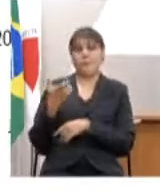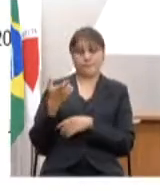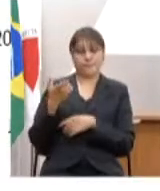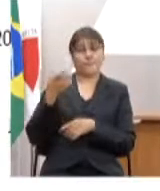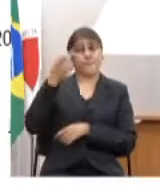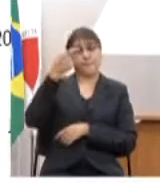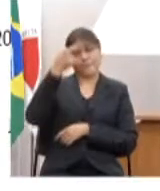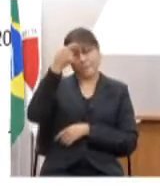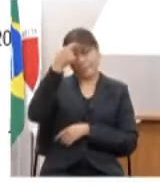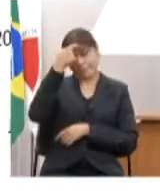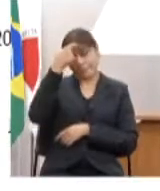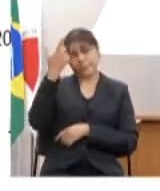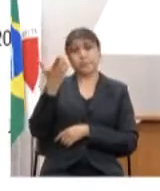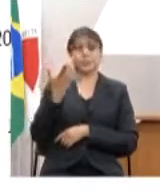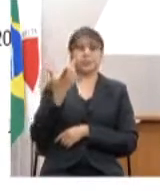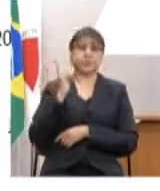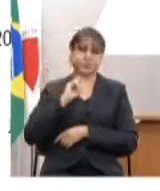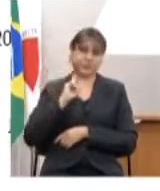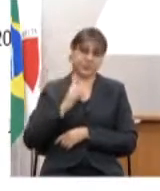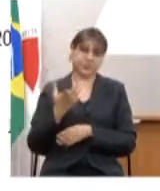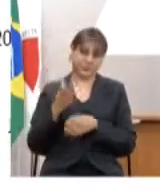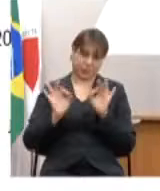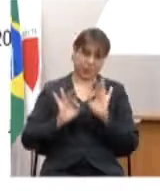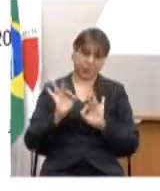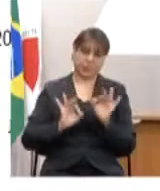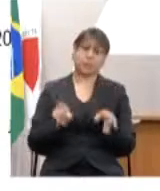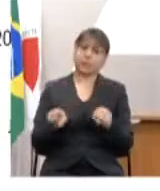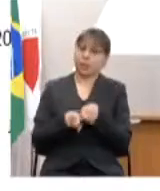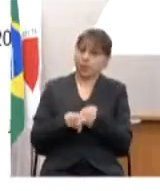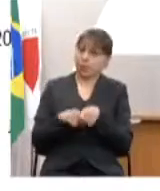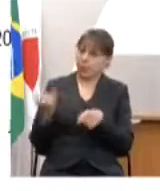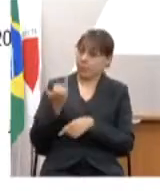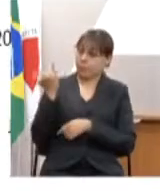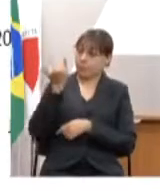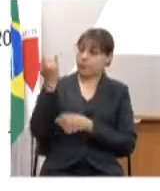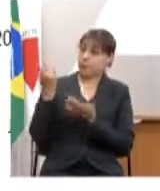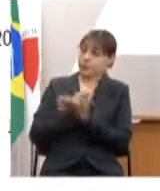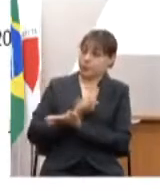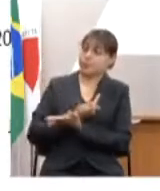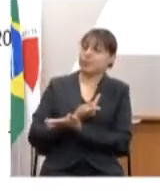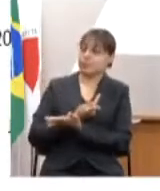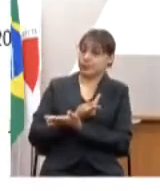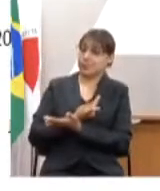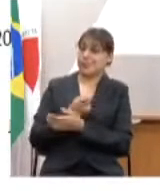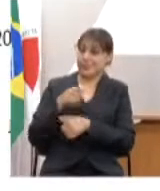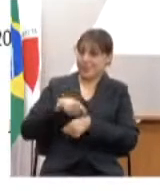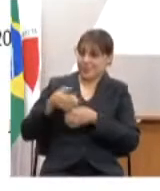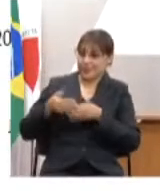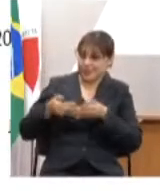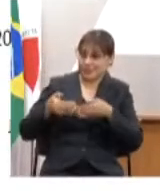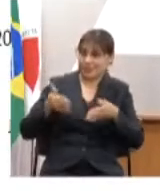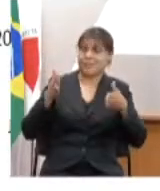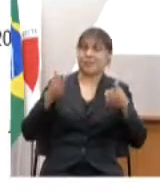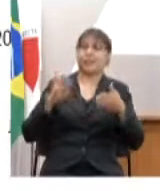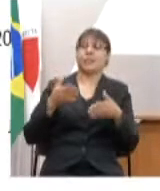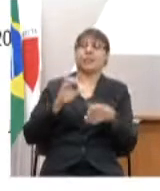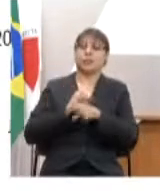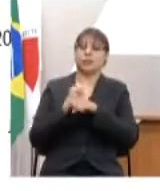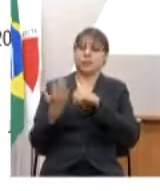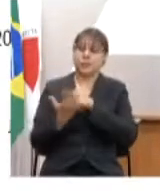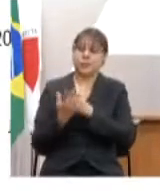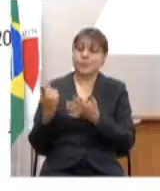e também uma deliberação para nós muito importante que durante a epidemia para nós ela trouxe